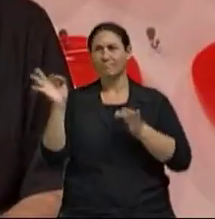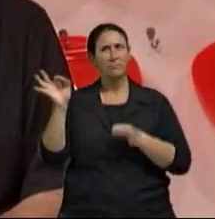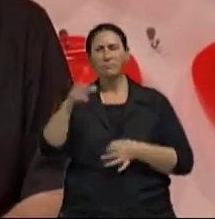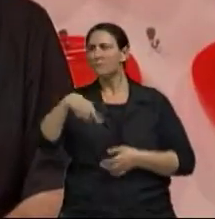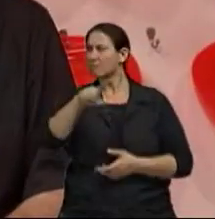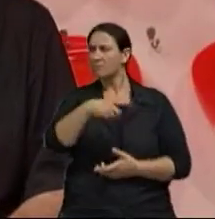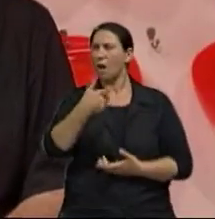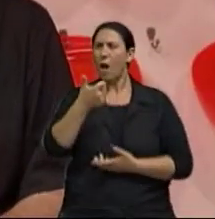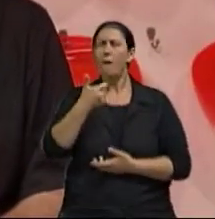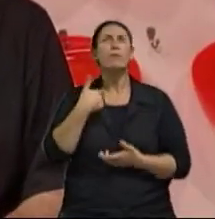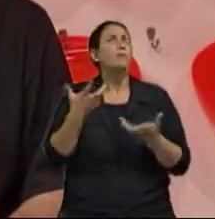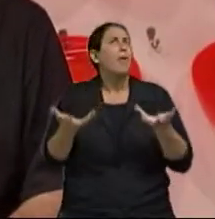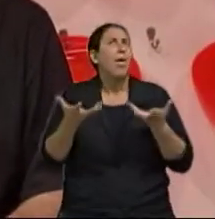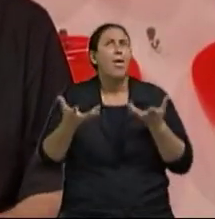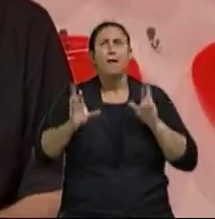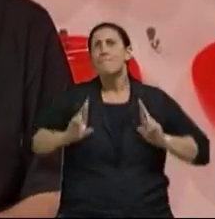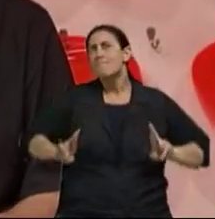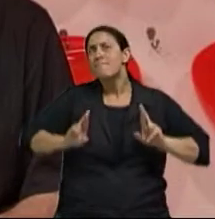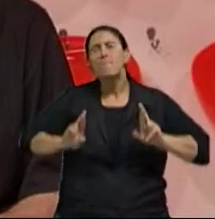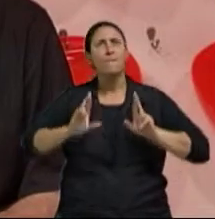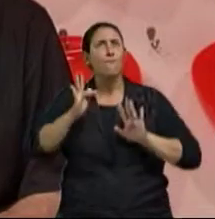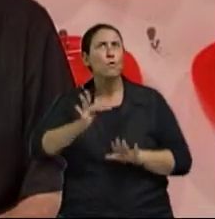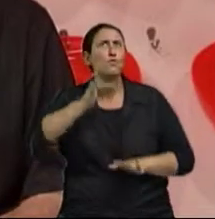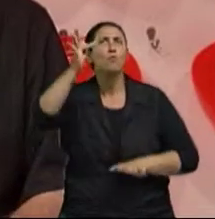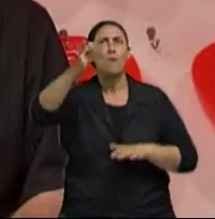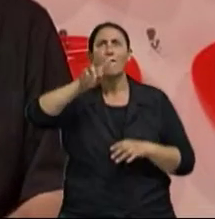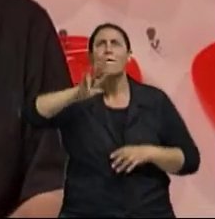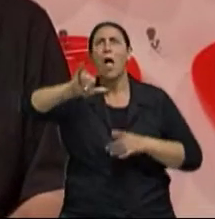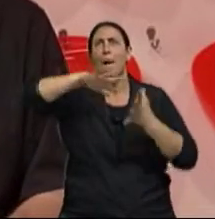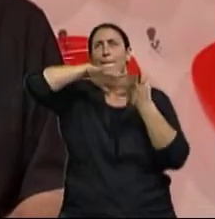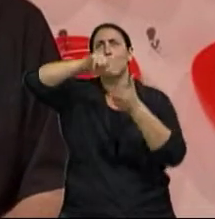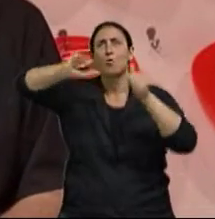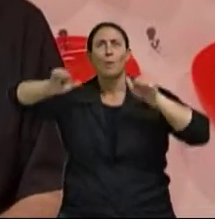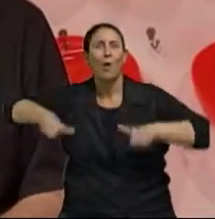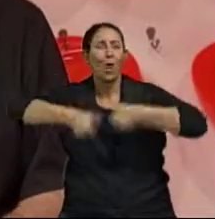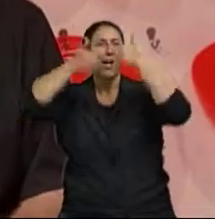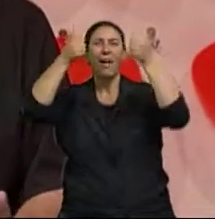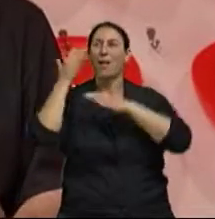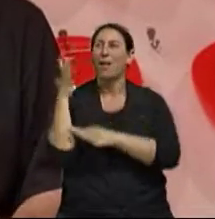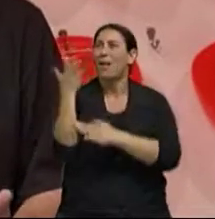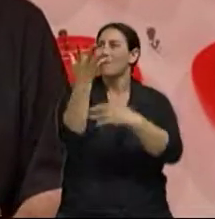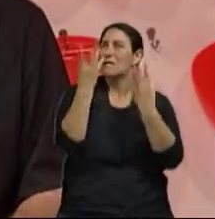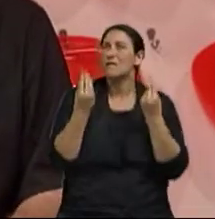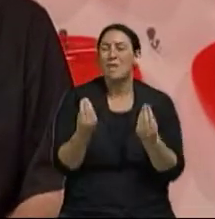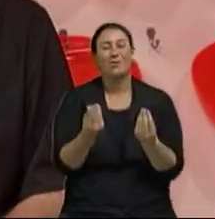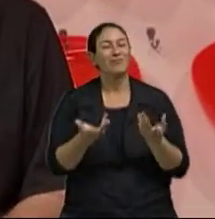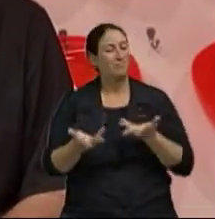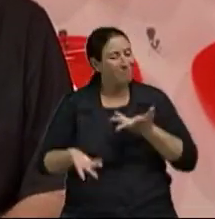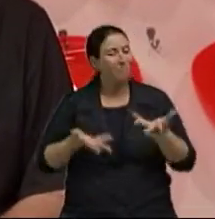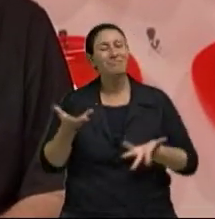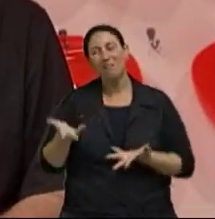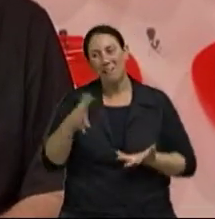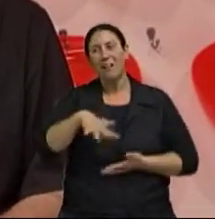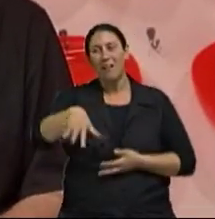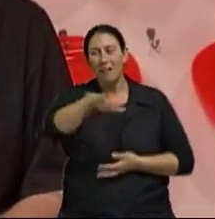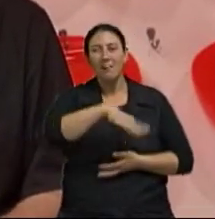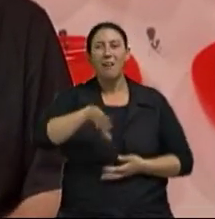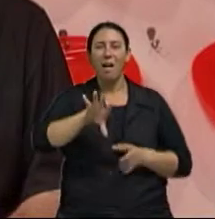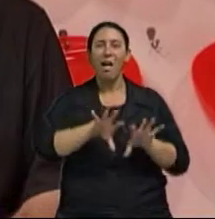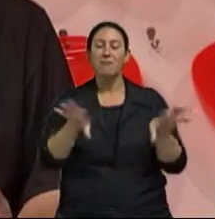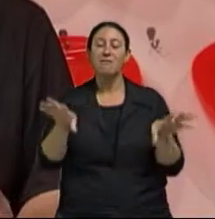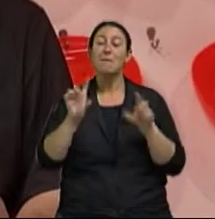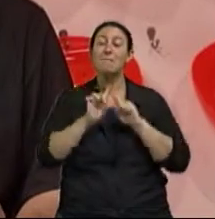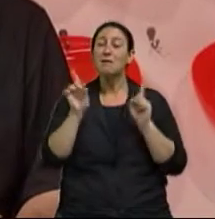Pandora A esperança de que nós vamos conseguir, né? Mas o desafio é muito grande, né? A gente, por exemplo, ficando a questão da